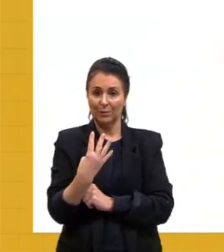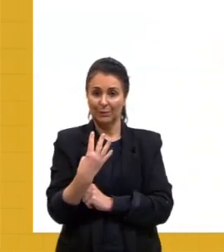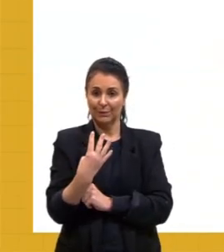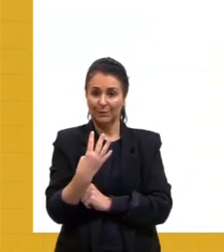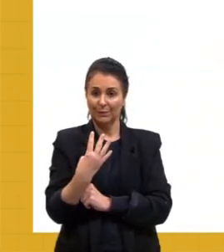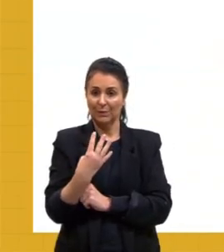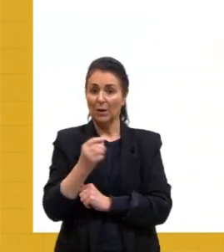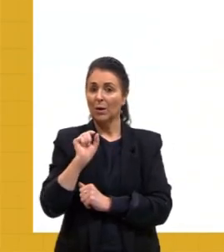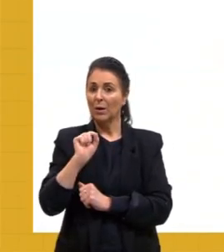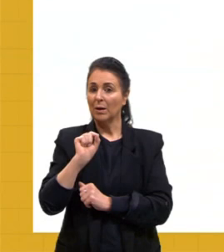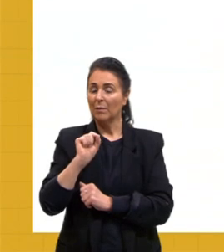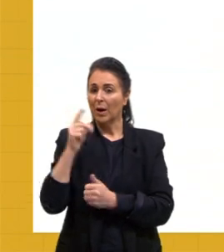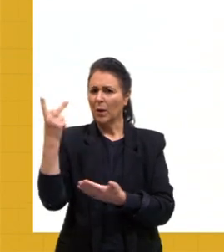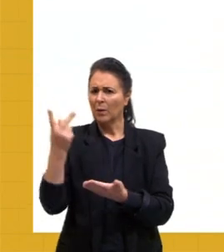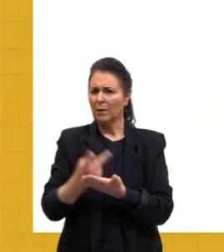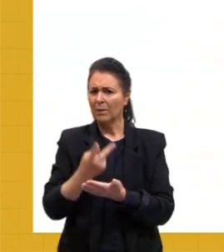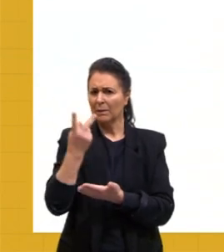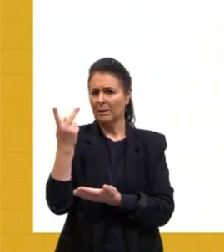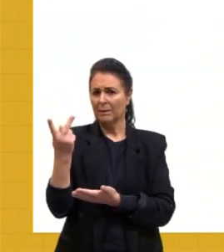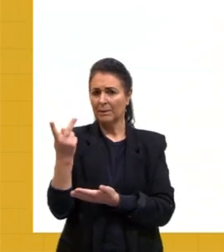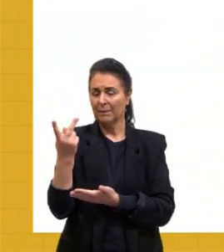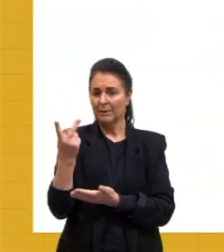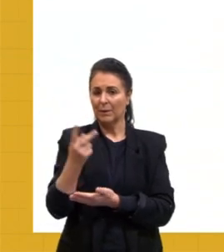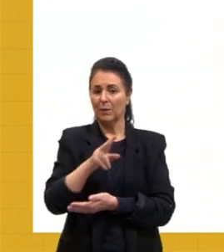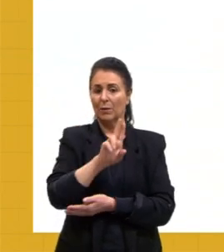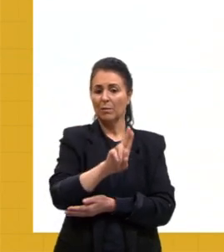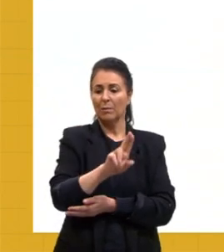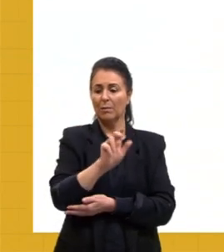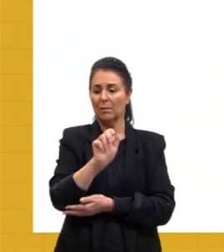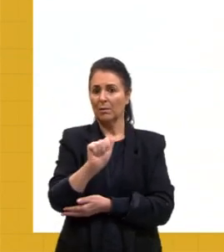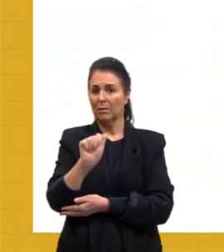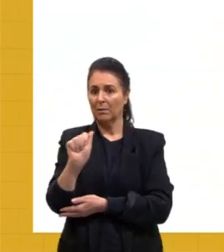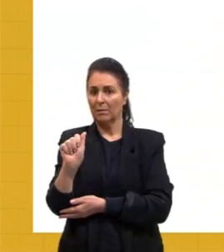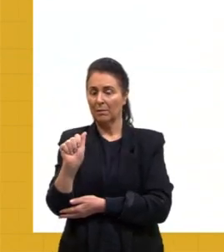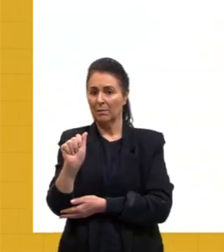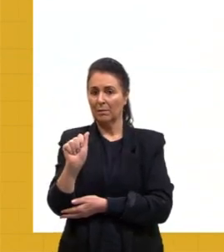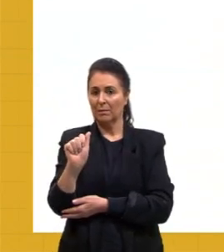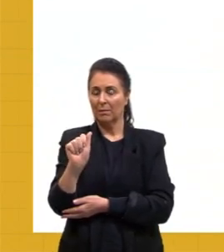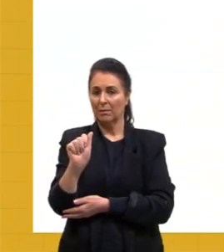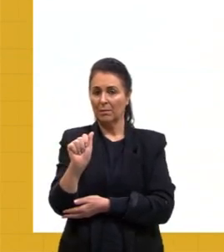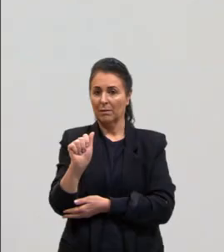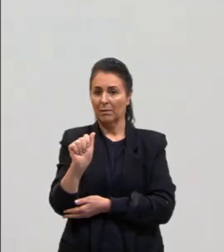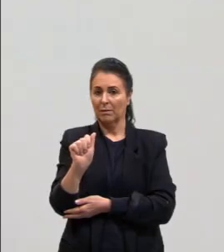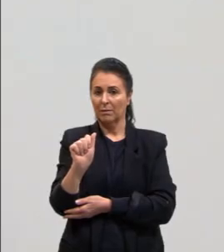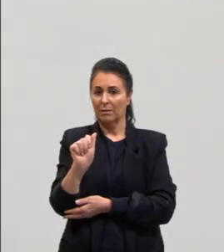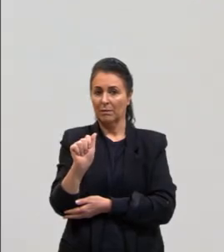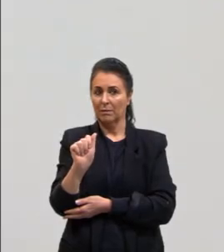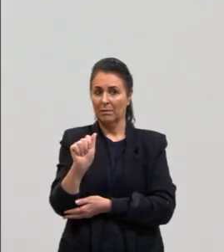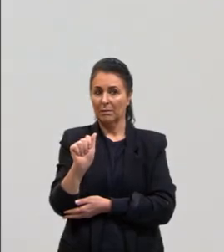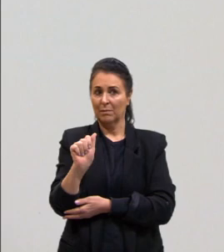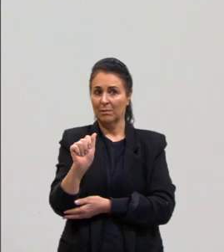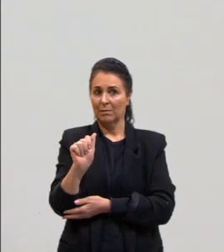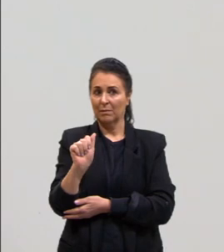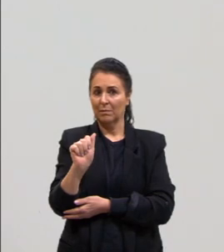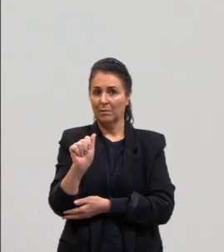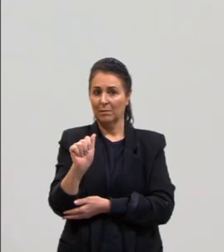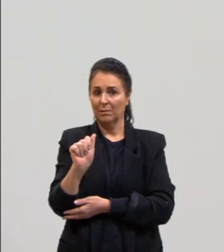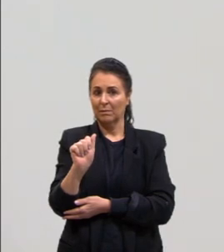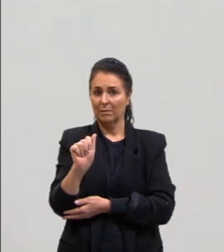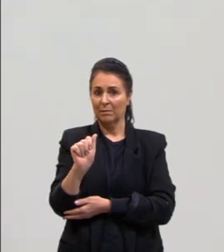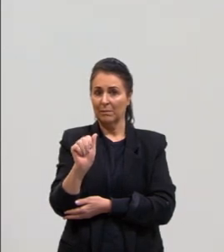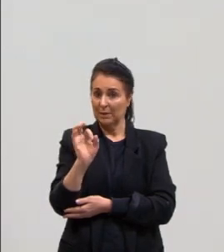o que vai acontecer? U, A, A. Vai ficar U, A, A. Concordam comigo?